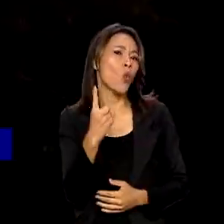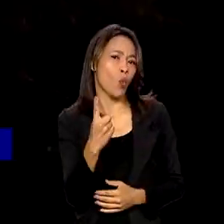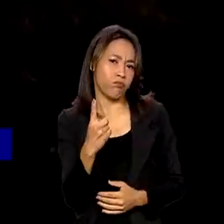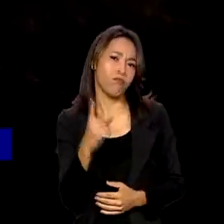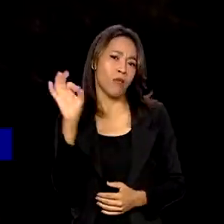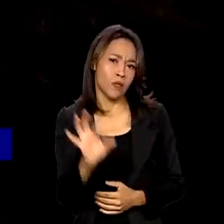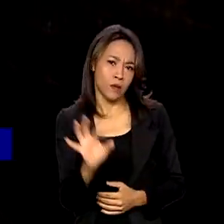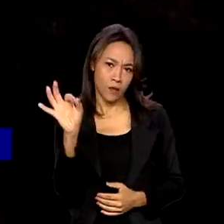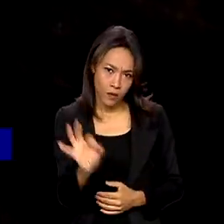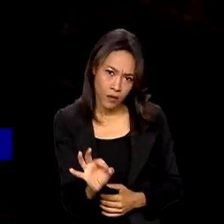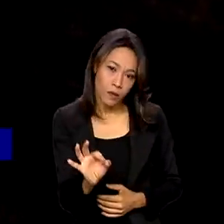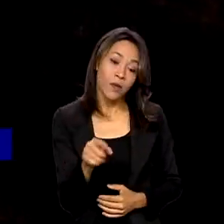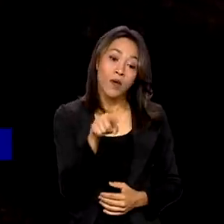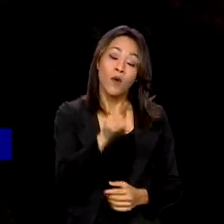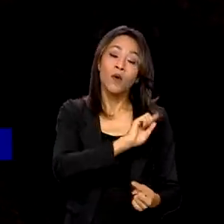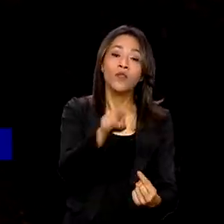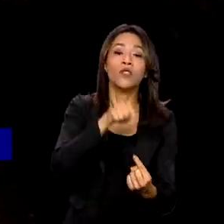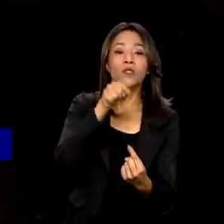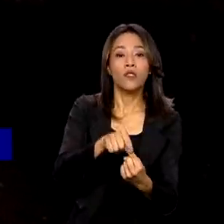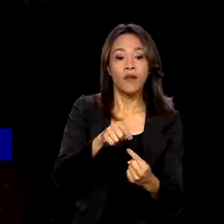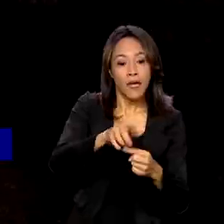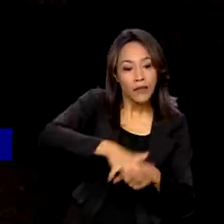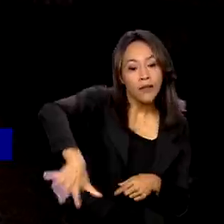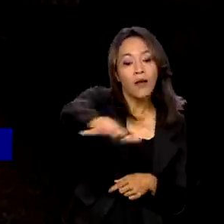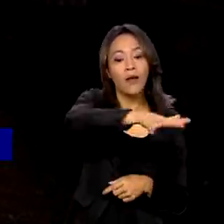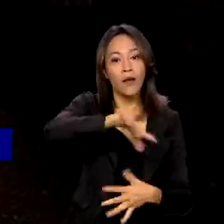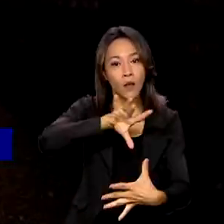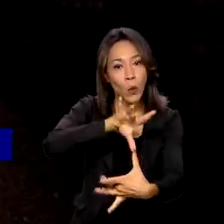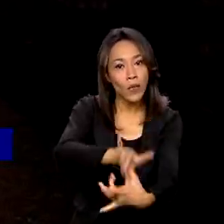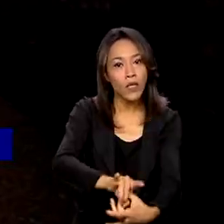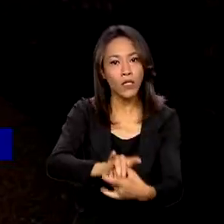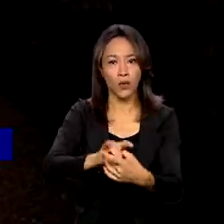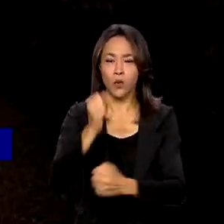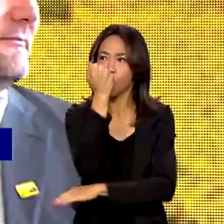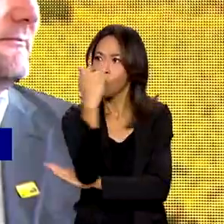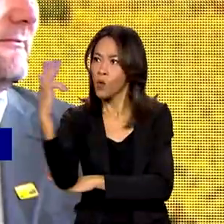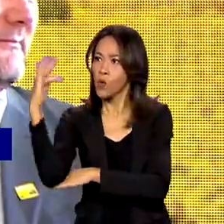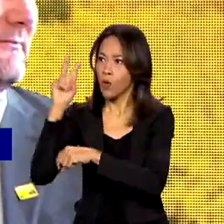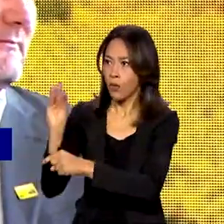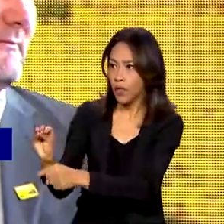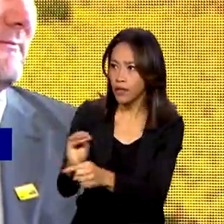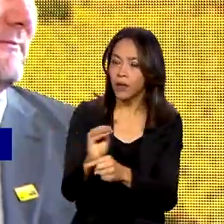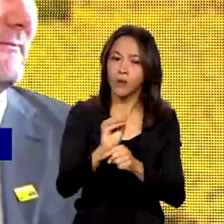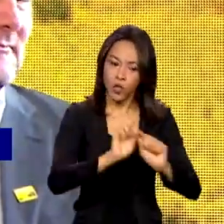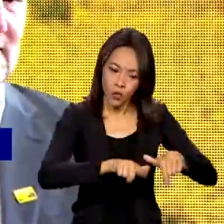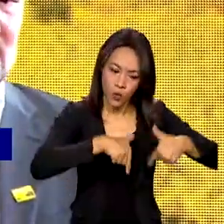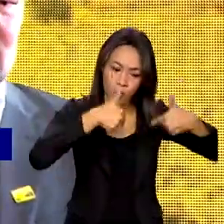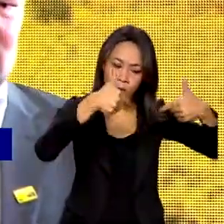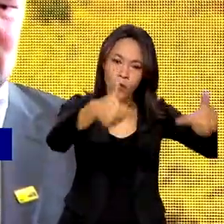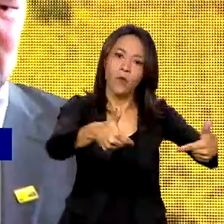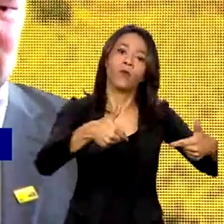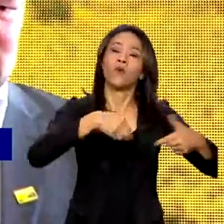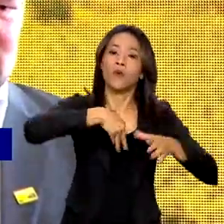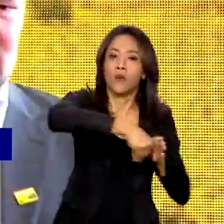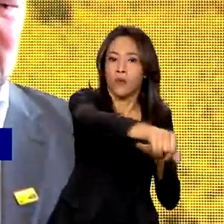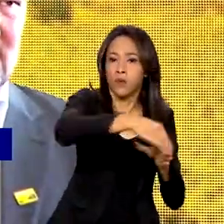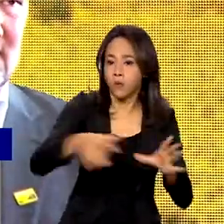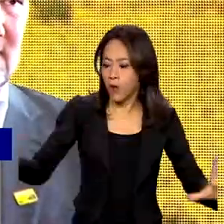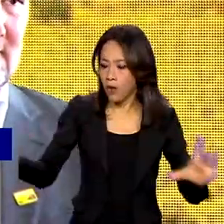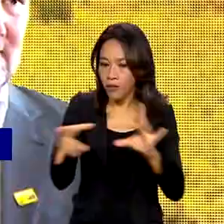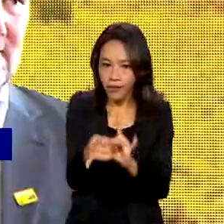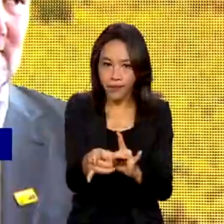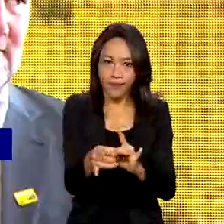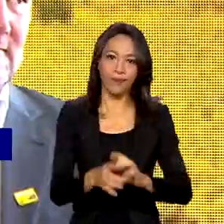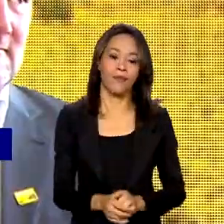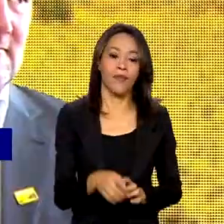objetivo é fazer com que o agronegócio e meio ambiente caminhem juntos. E eu vejo muita sensibilidade de todo o setor